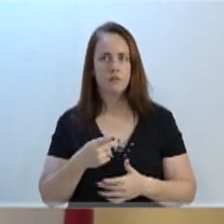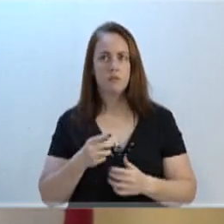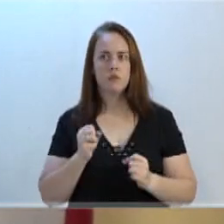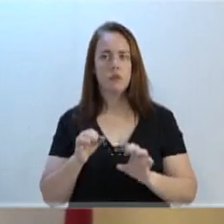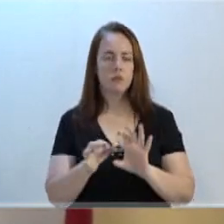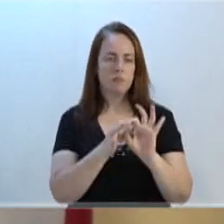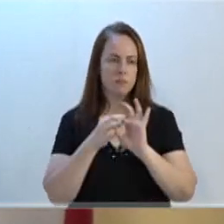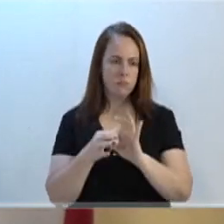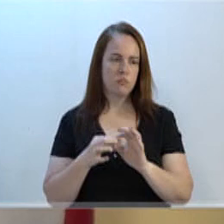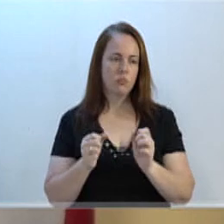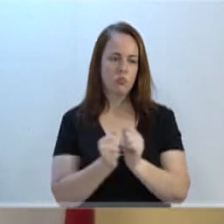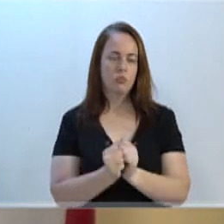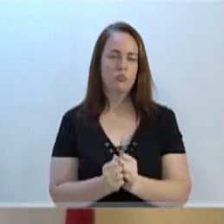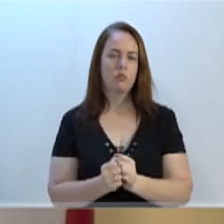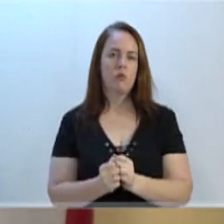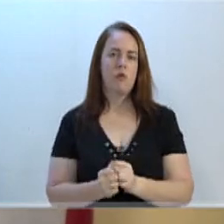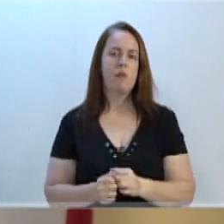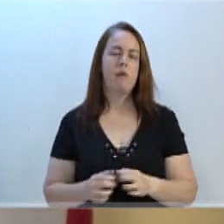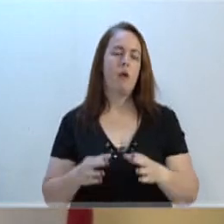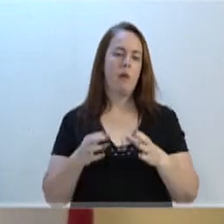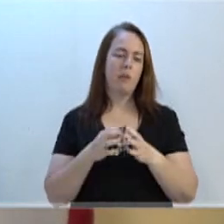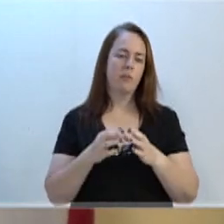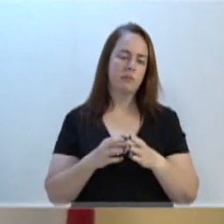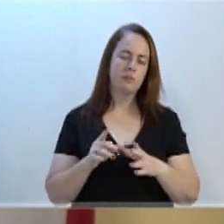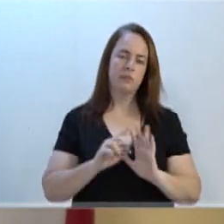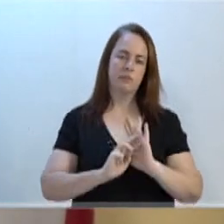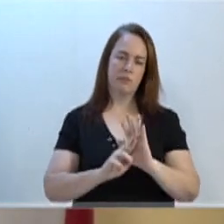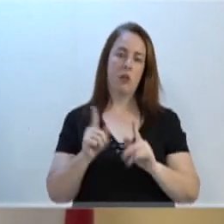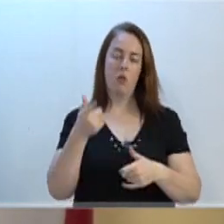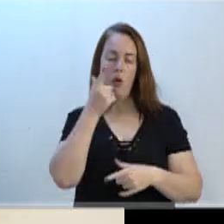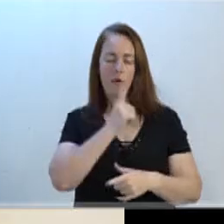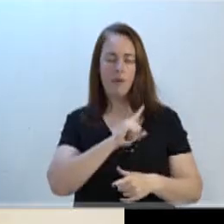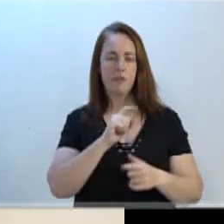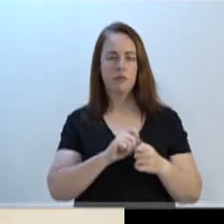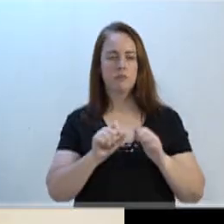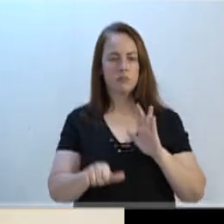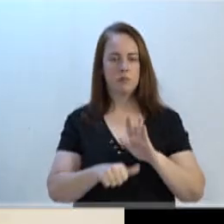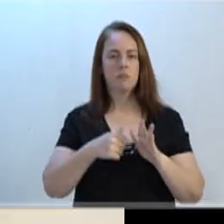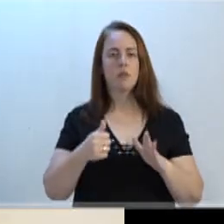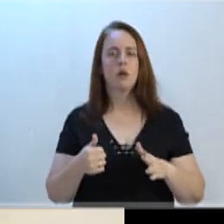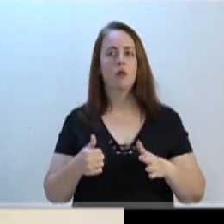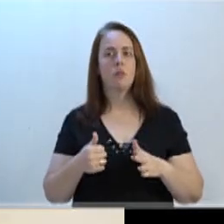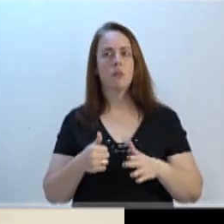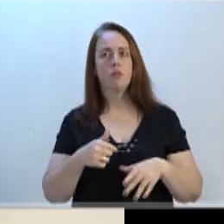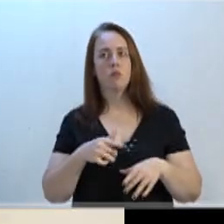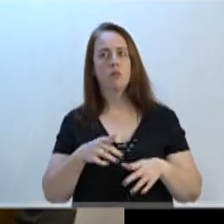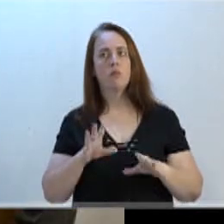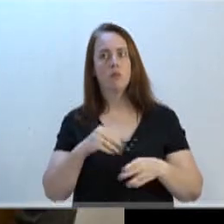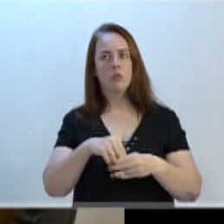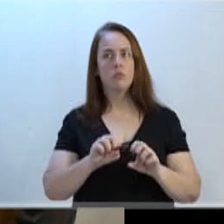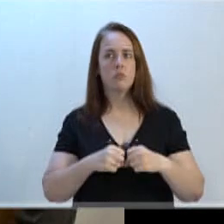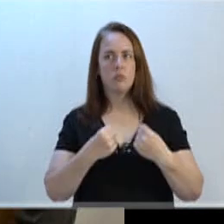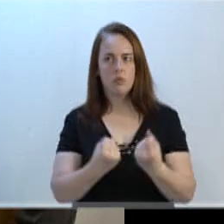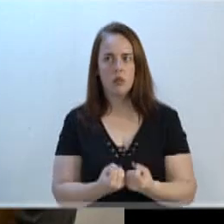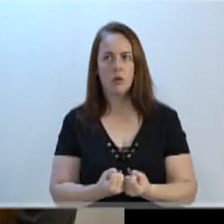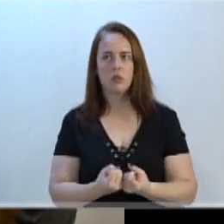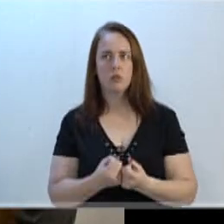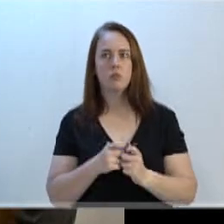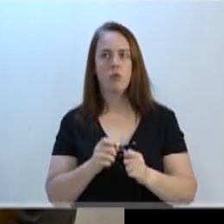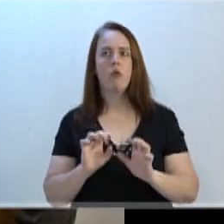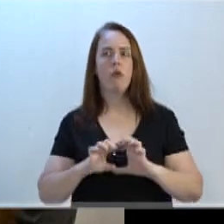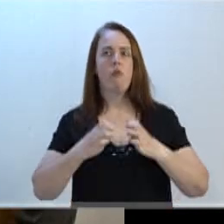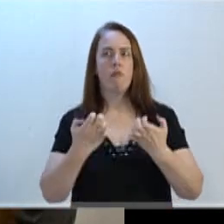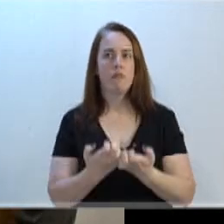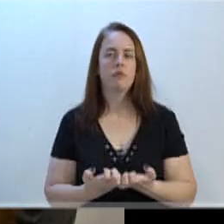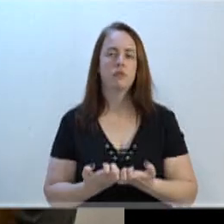juntamente com a intendência da Vila Itopava, nós conseguimos realizar a primeira edição, lá na Sociedade Serinho, um evento